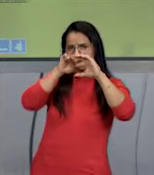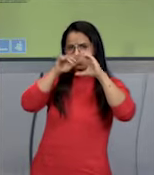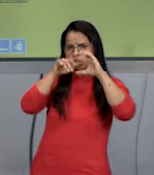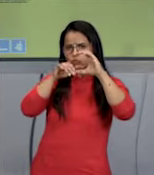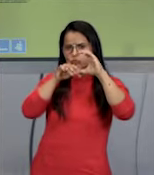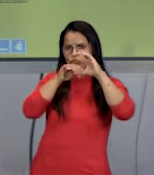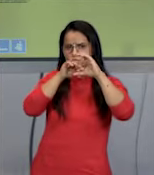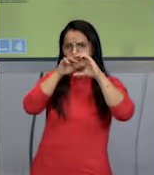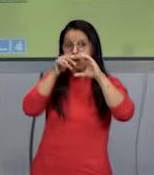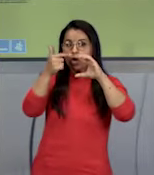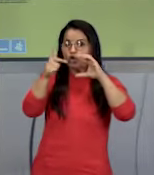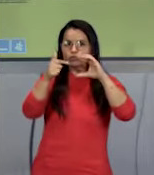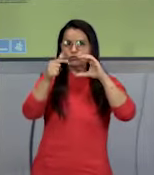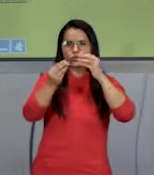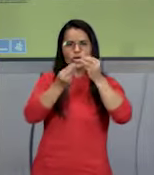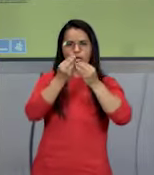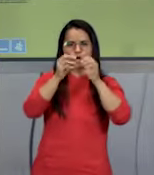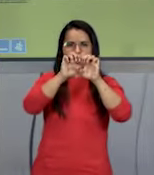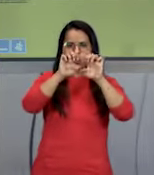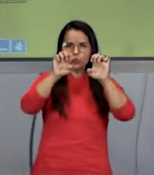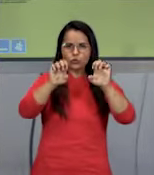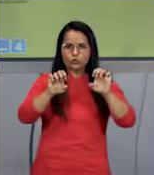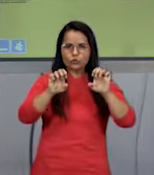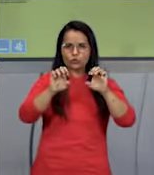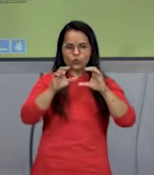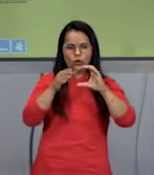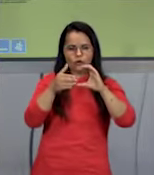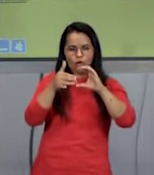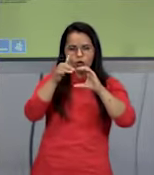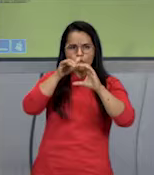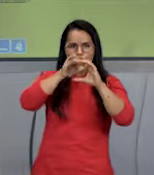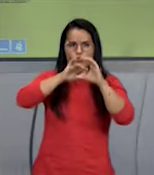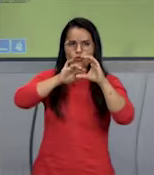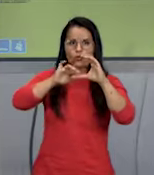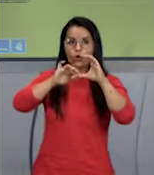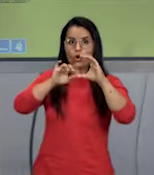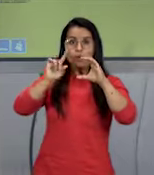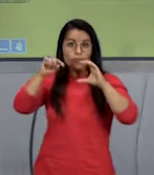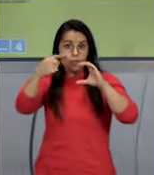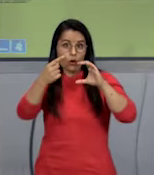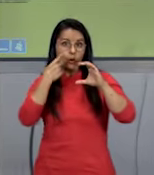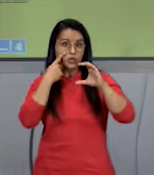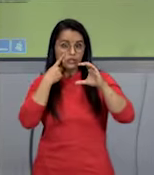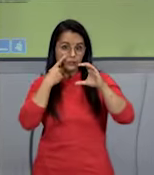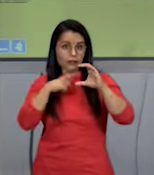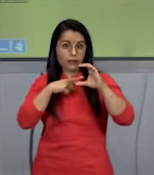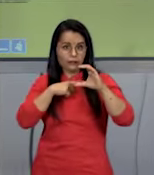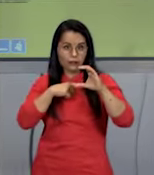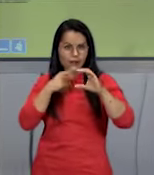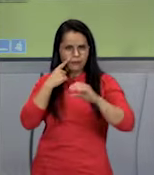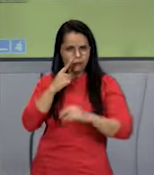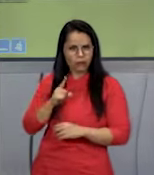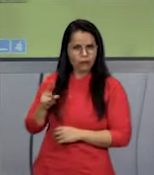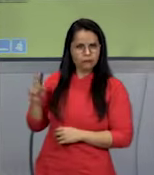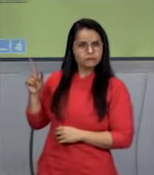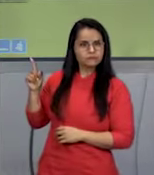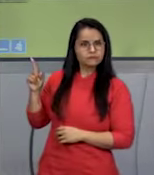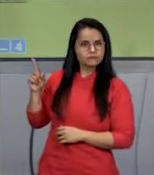Não vai ter uma estrutura envolvendo, como a gente vai ver na outra célula. Então, vamos lá.